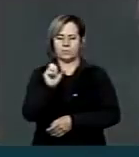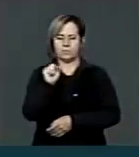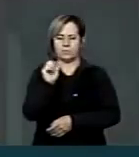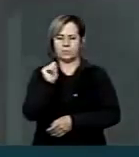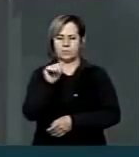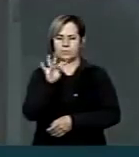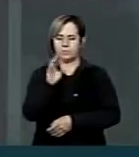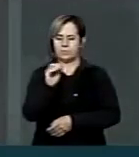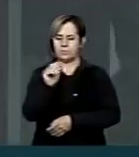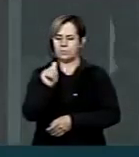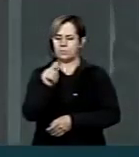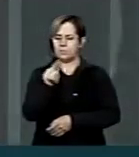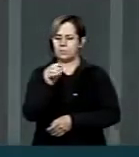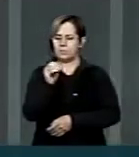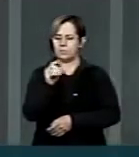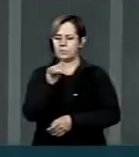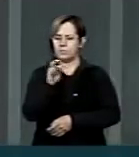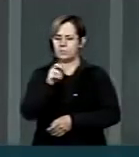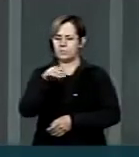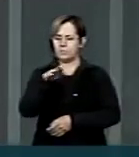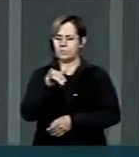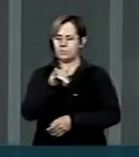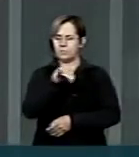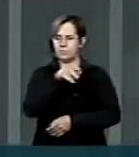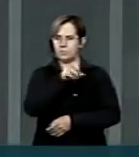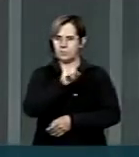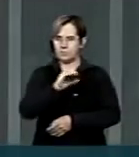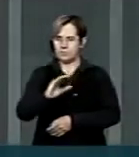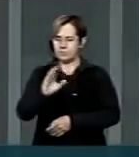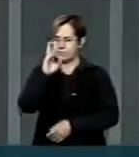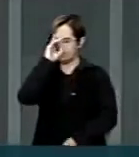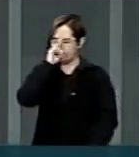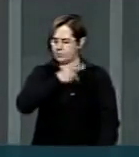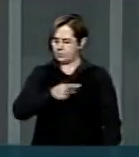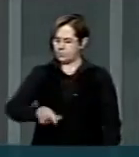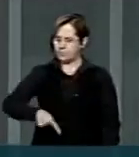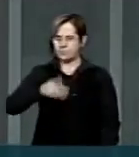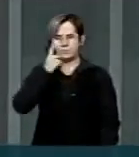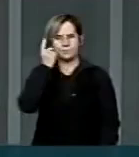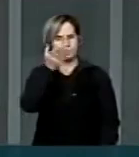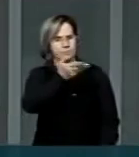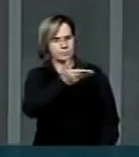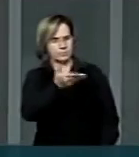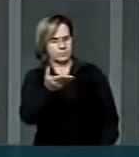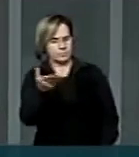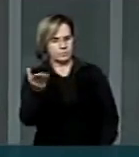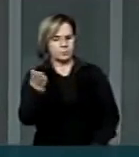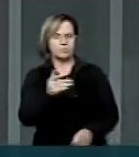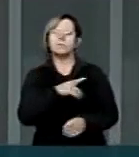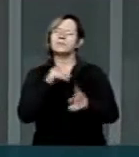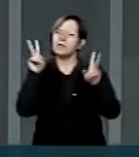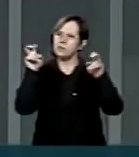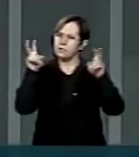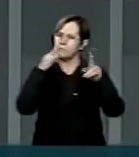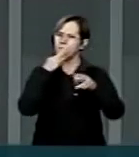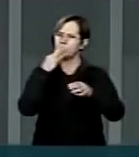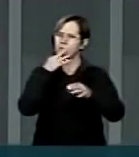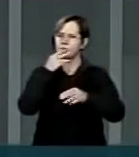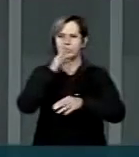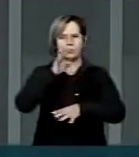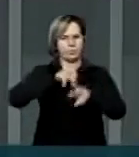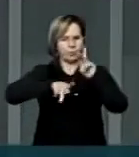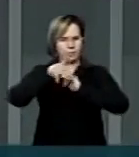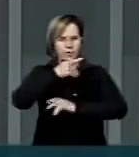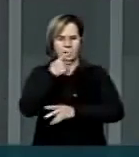Sd. Santa Catarina. Sr. Presidente, Srs. e Srs. Deputados, povo brasileiro, há um ditado popular, deputado Amorim, que diz o seguinte,